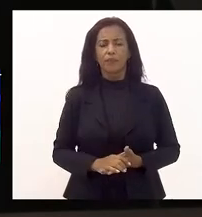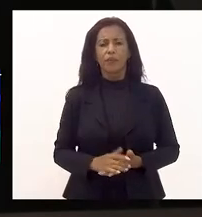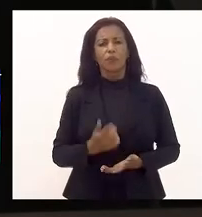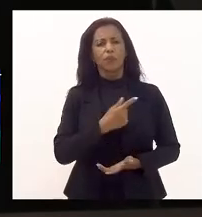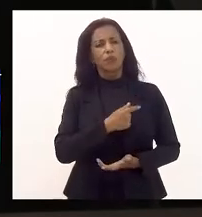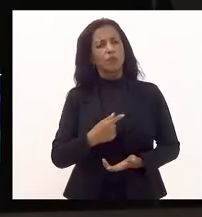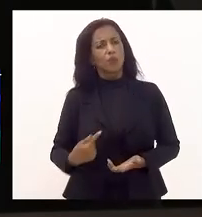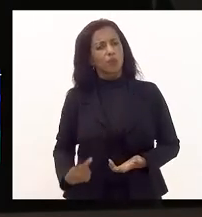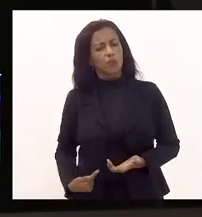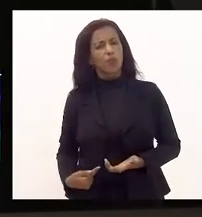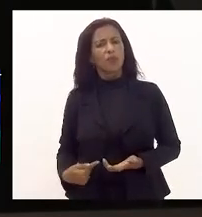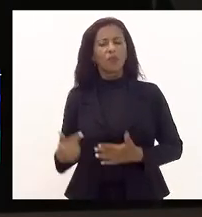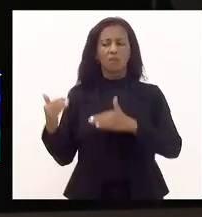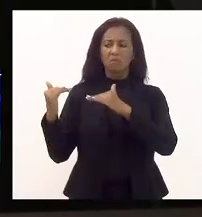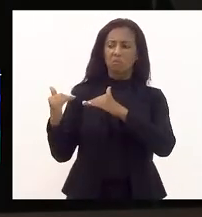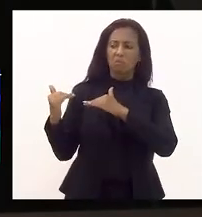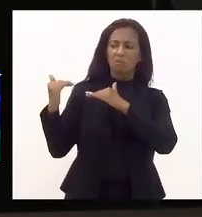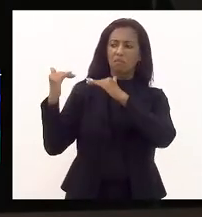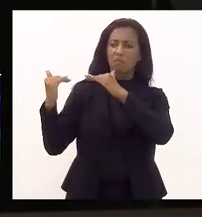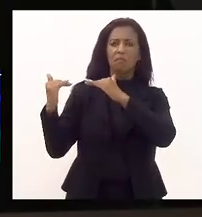governos e as elites,